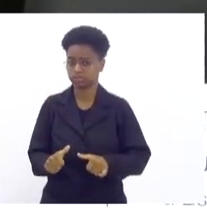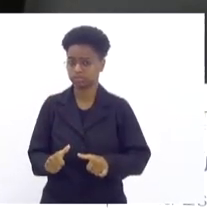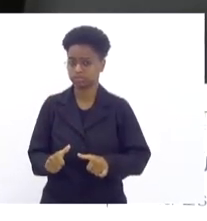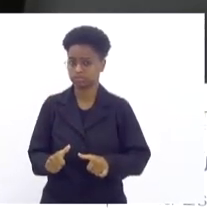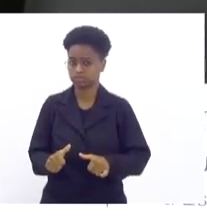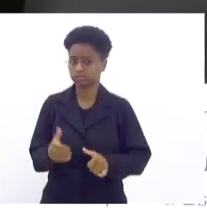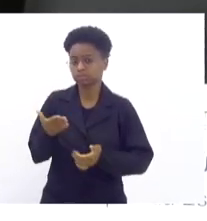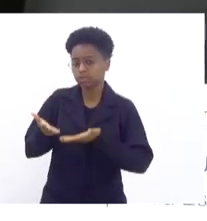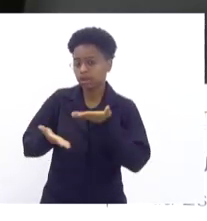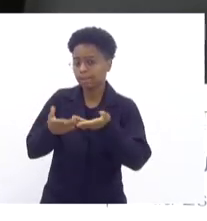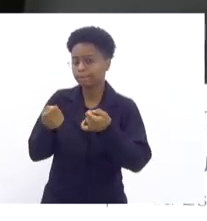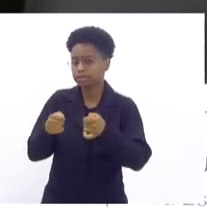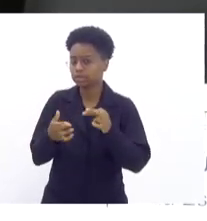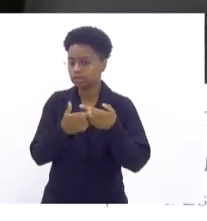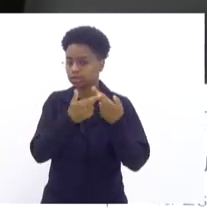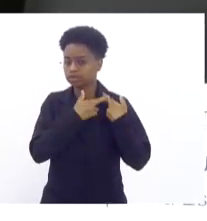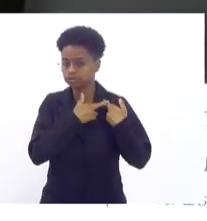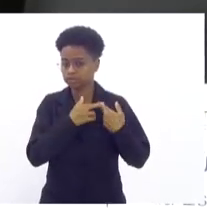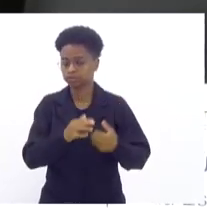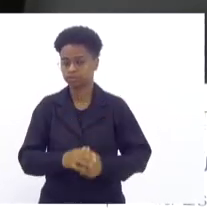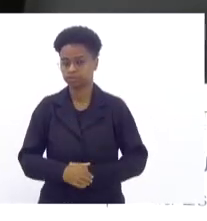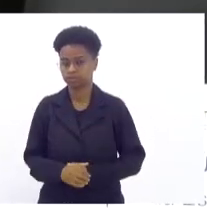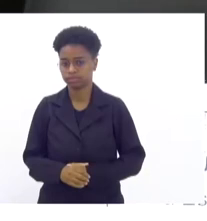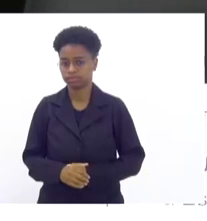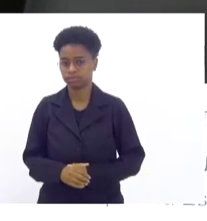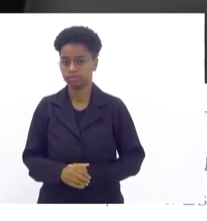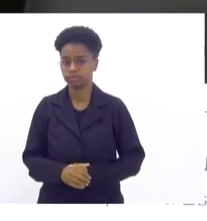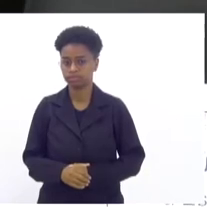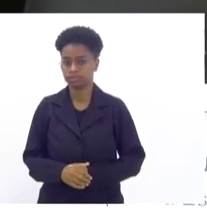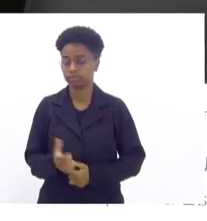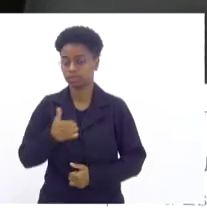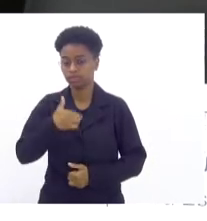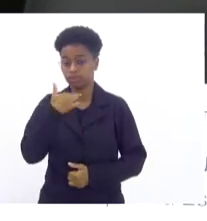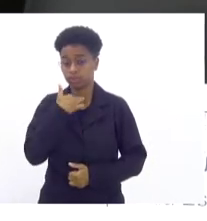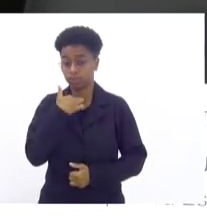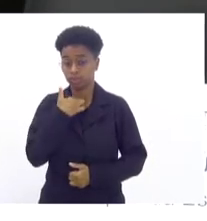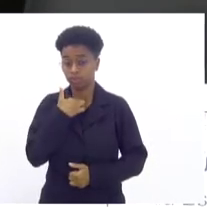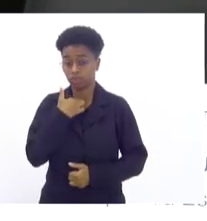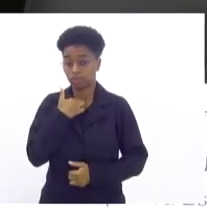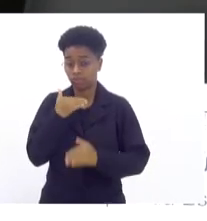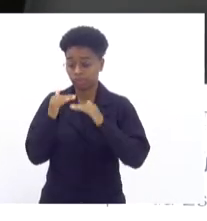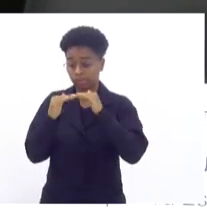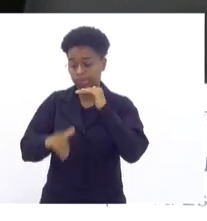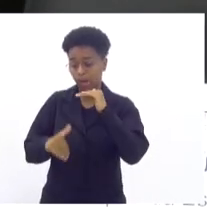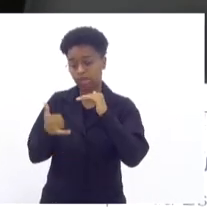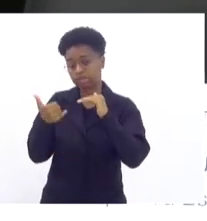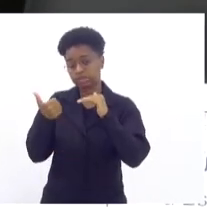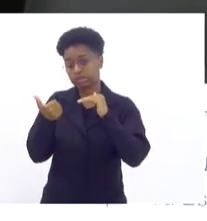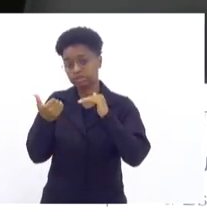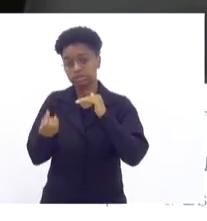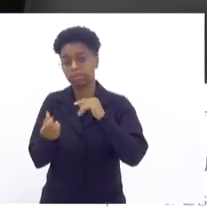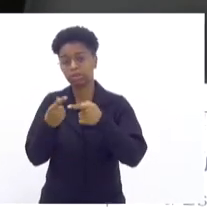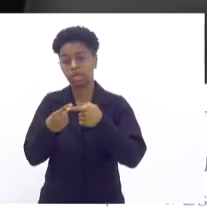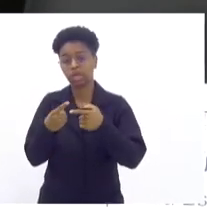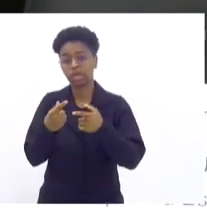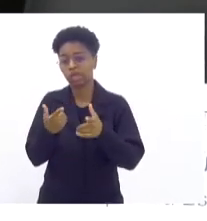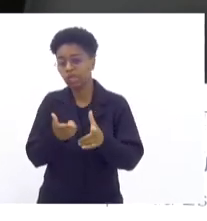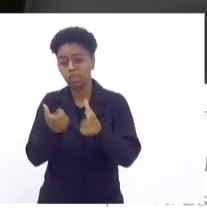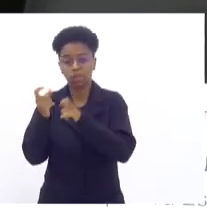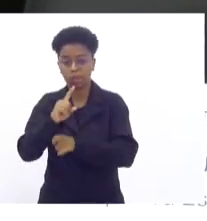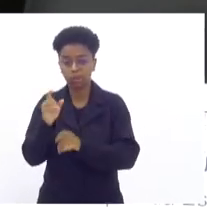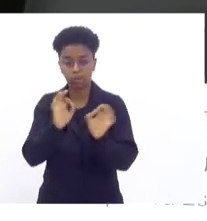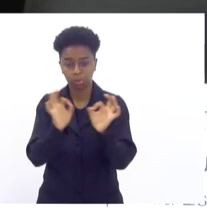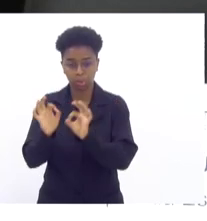Vamos tratar com mais responsabilidade. Eu não posso pegar um menino de 16 anos e não é porque ele não matou ninguém, mas ele estava com a